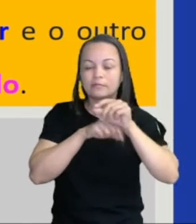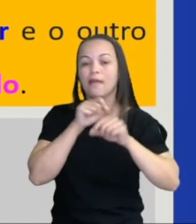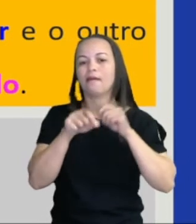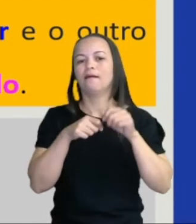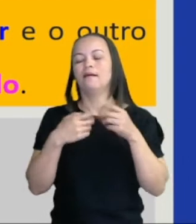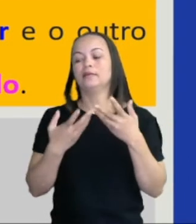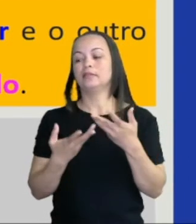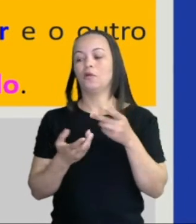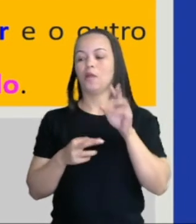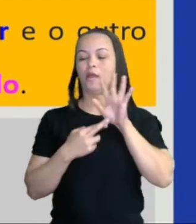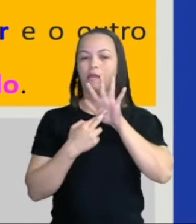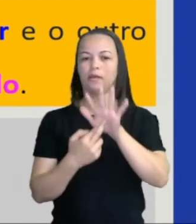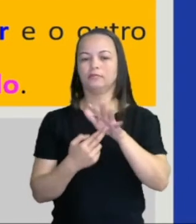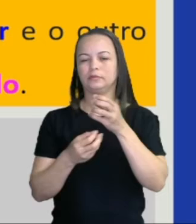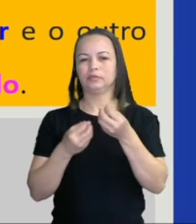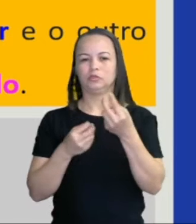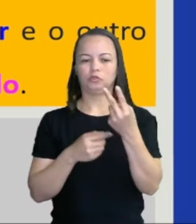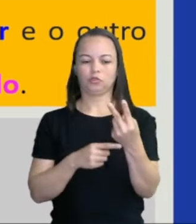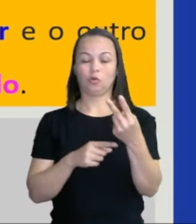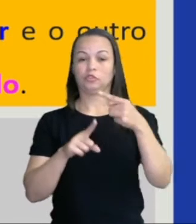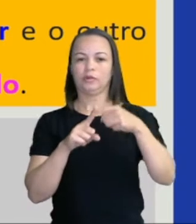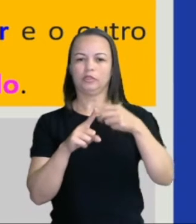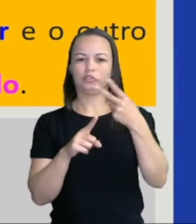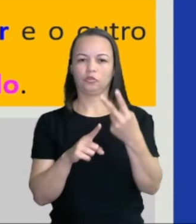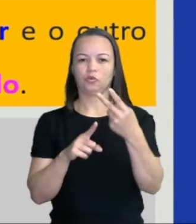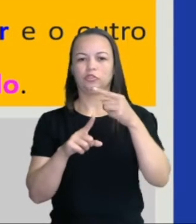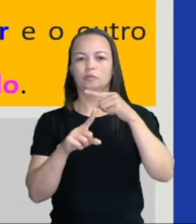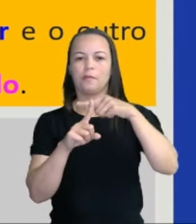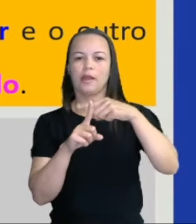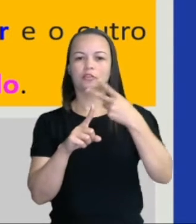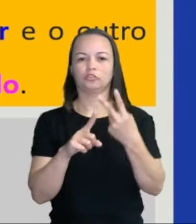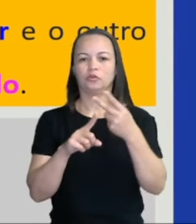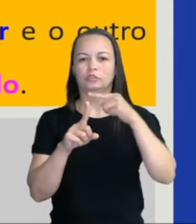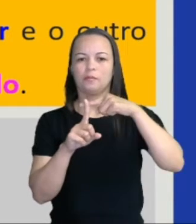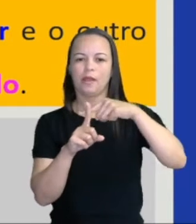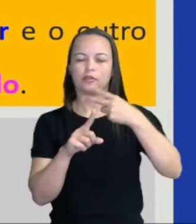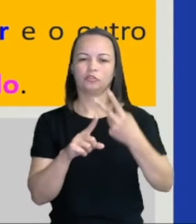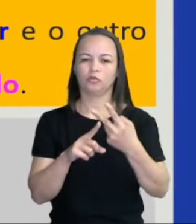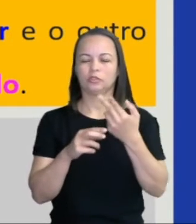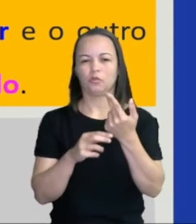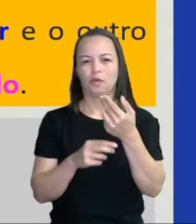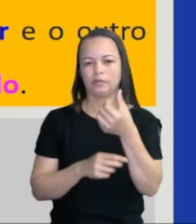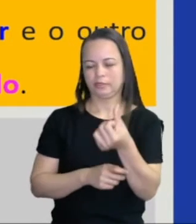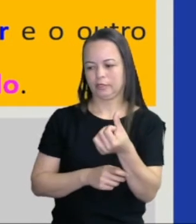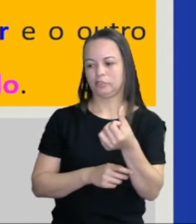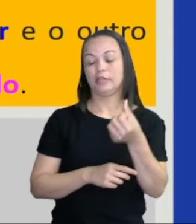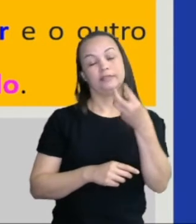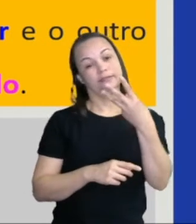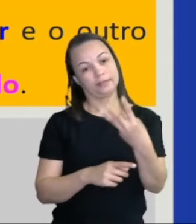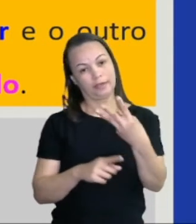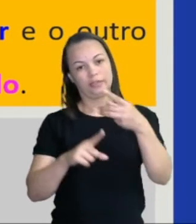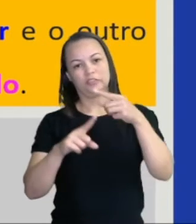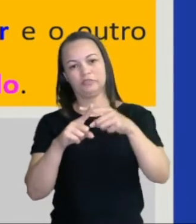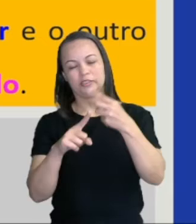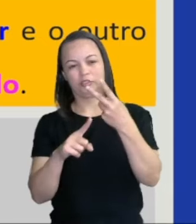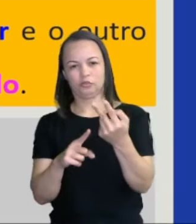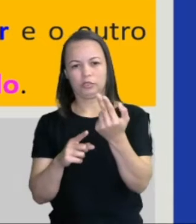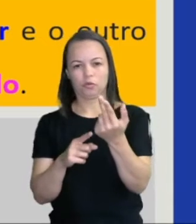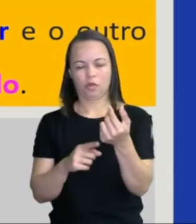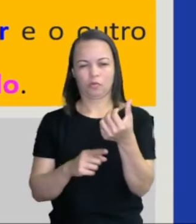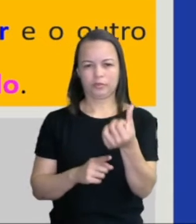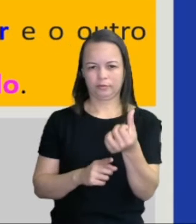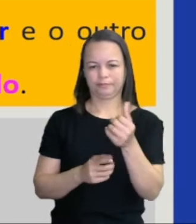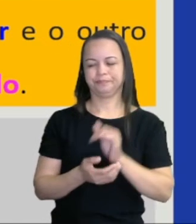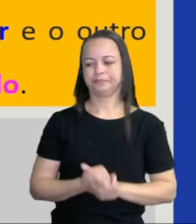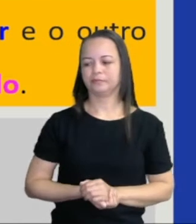fez. Aí, 2 mais 2 mais 2 mais é igual a 6 e 3 vezes 2 é igual a 6. Observe que o resultado na soma e na